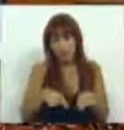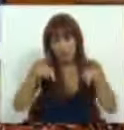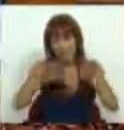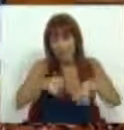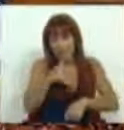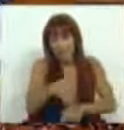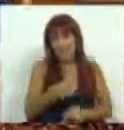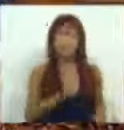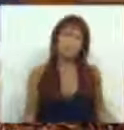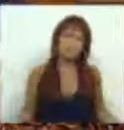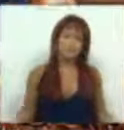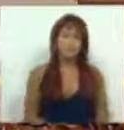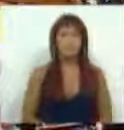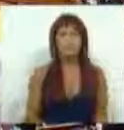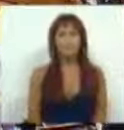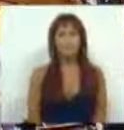nesta Câmara. Disse.